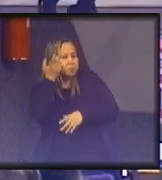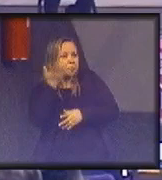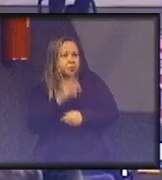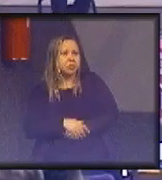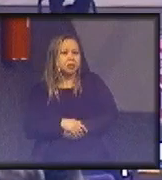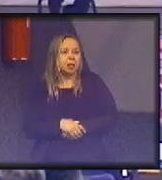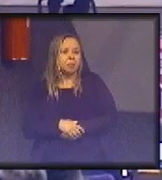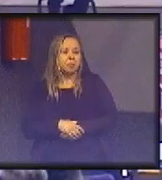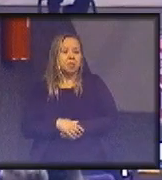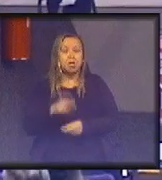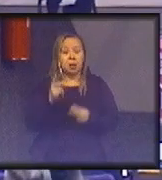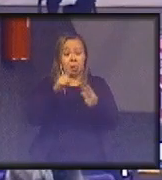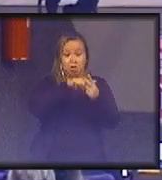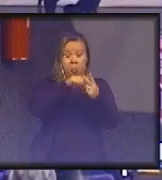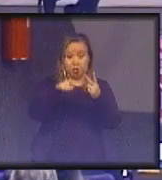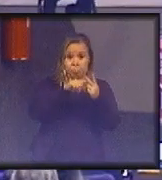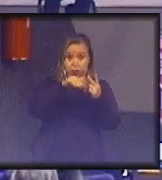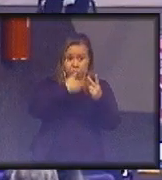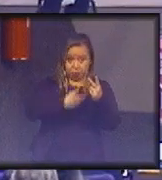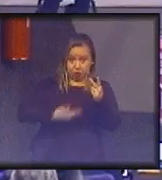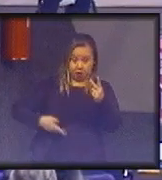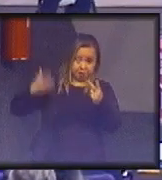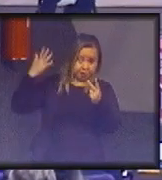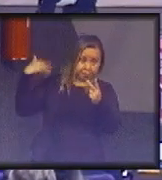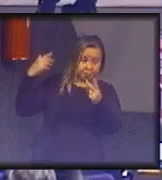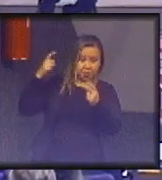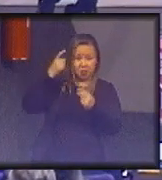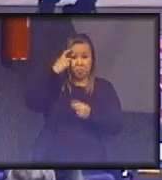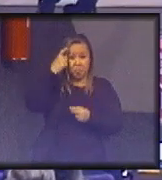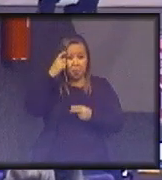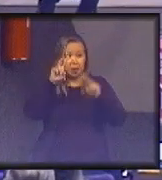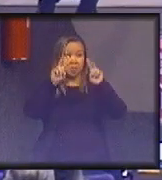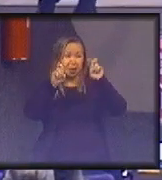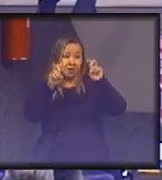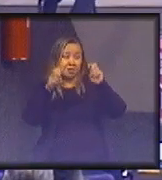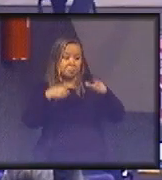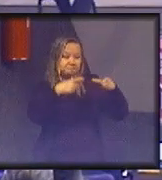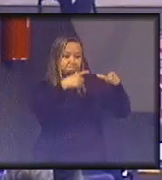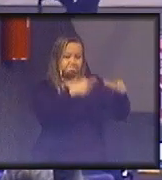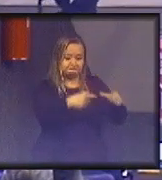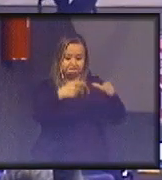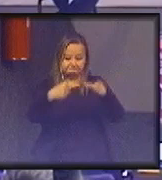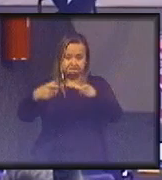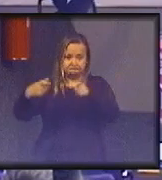nos dois governos anteriores, ele foi pensado em termos setoriais.